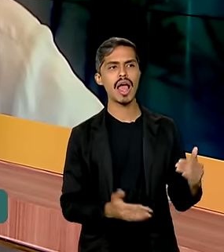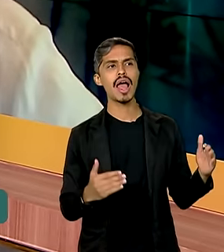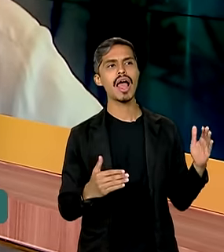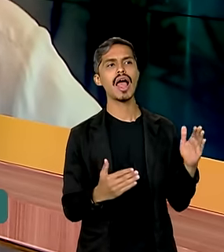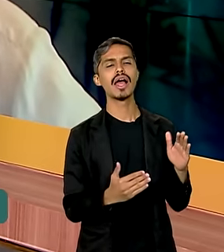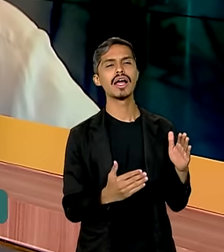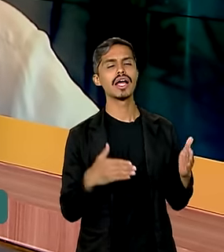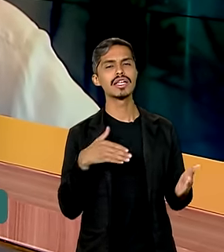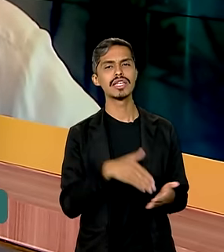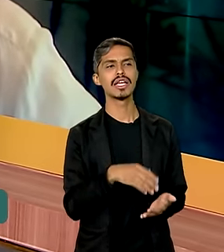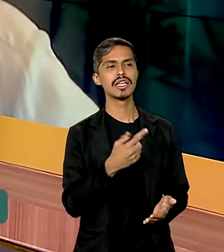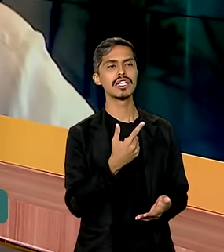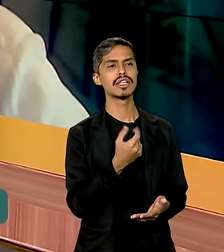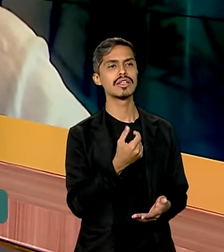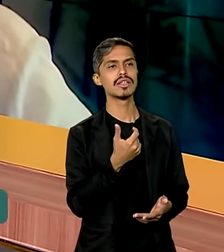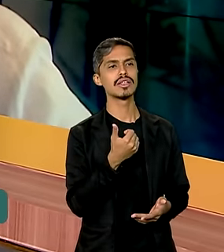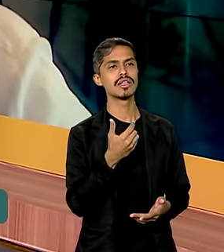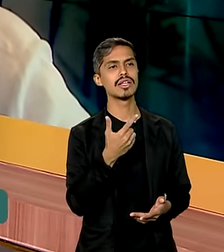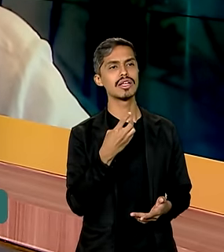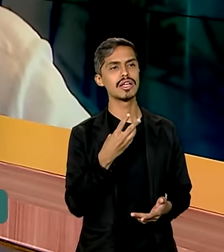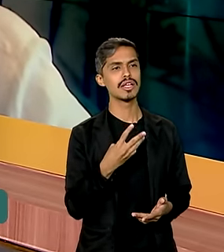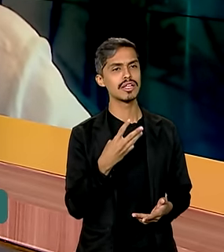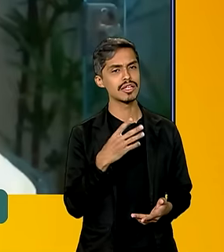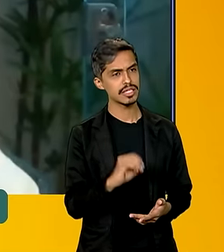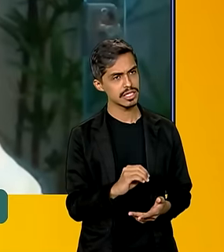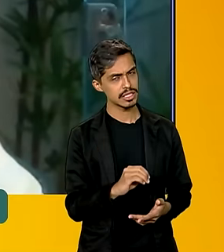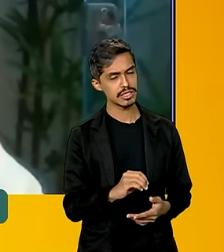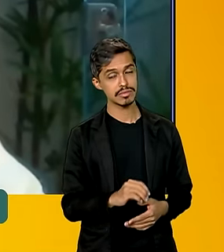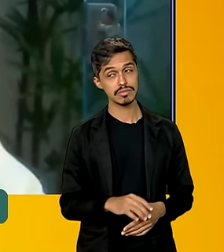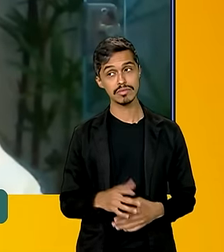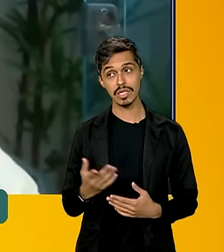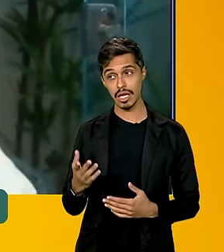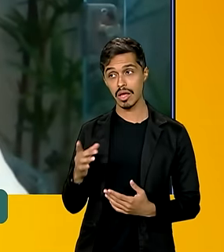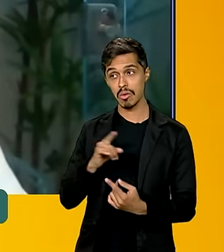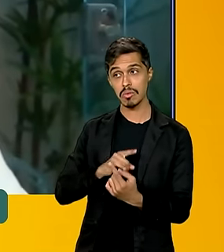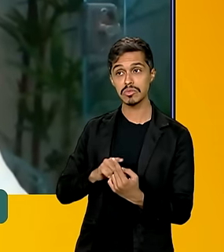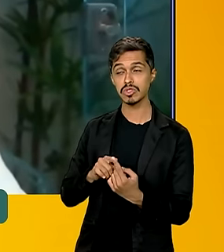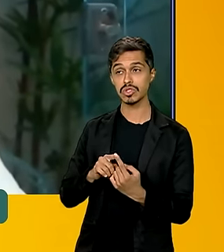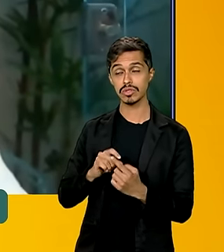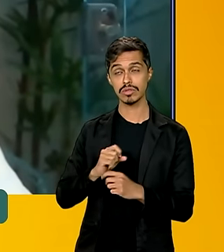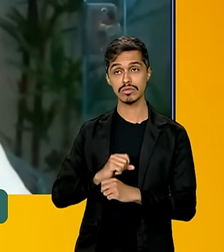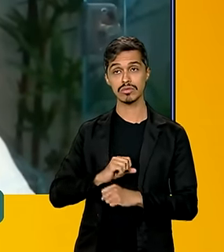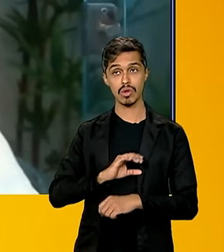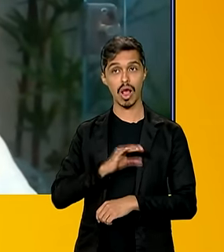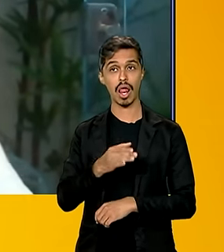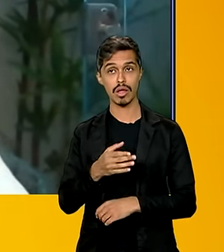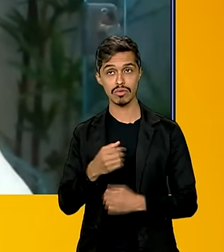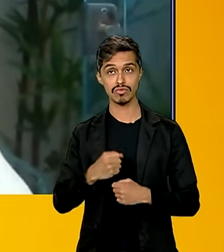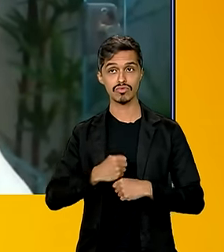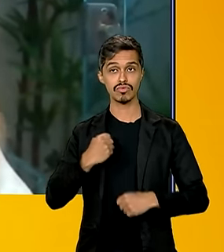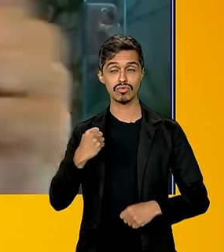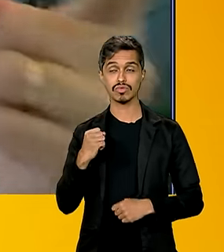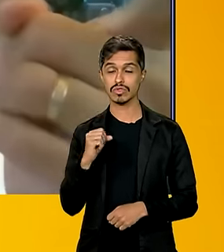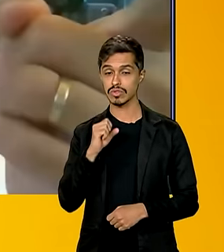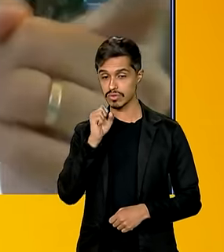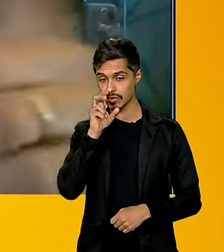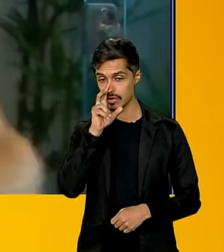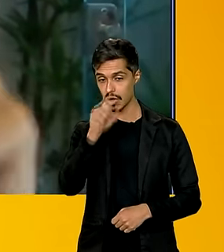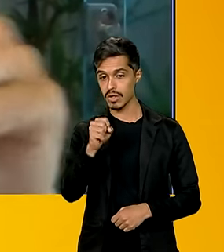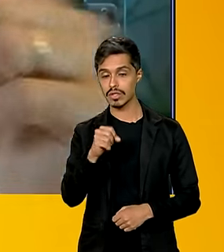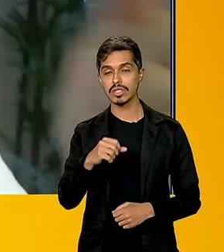anunciada pelo presidente Lula? É uma meta bastante ousada. Na Amazônia, gente já está no